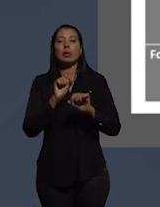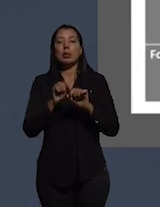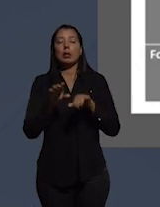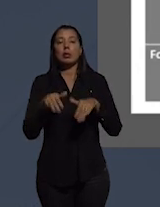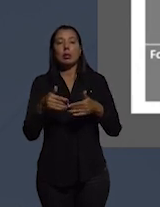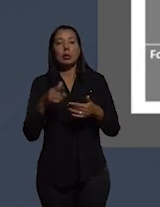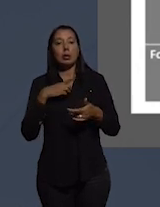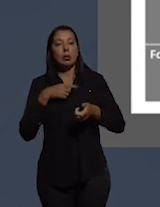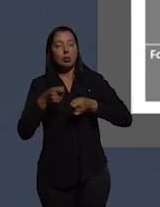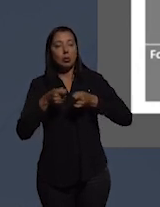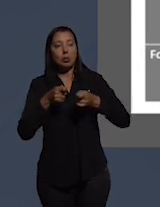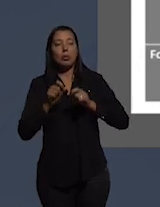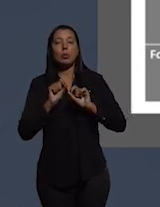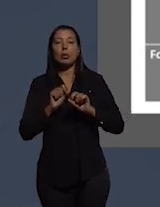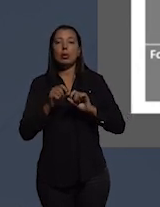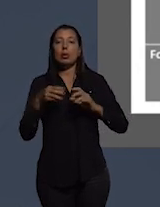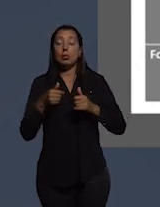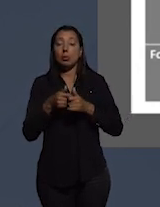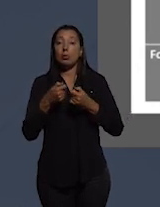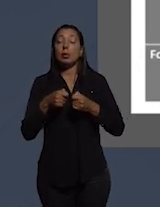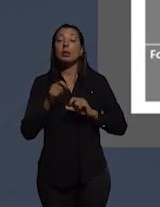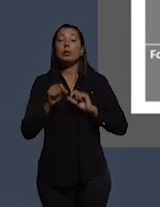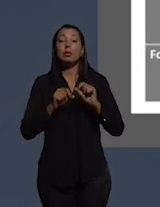ter um bom controle da corrupção tudo tem que ser